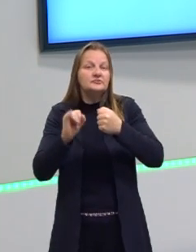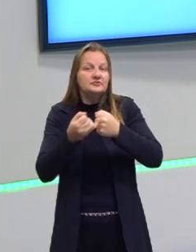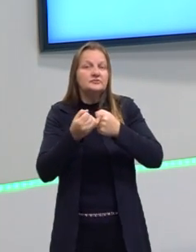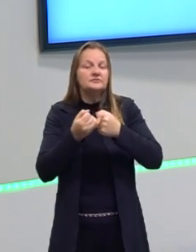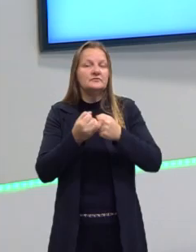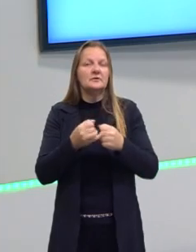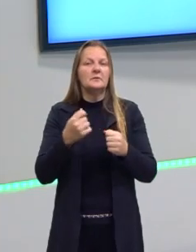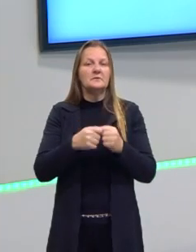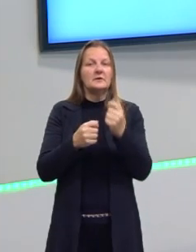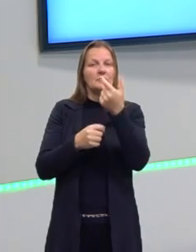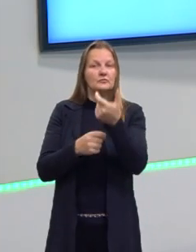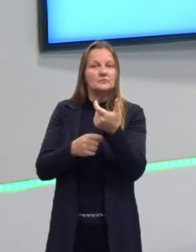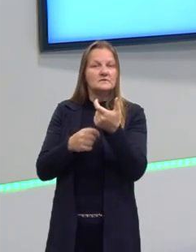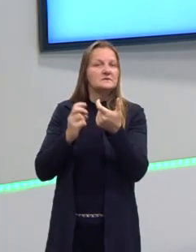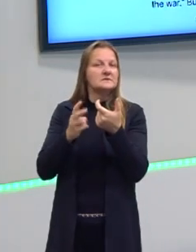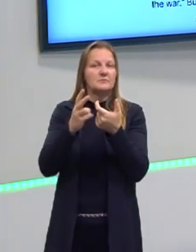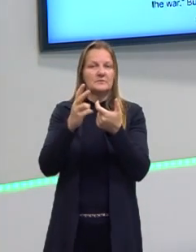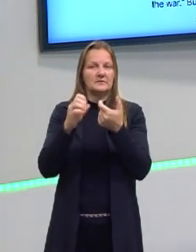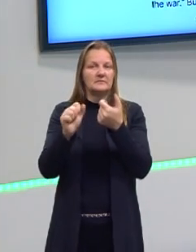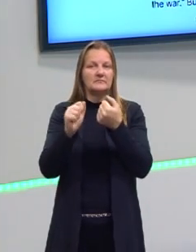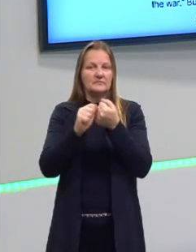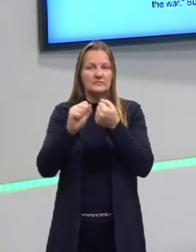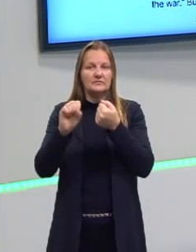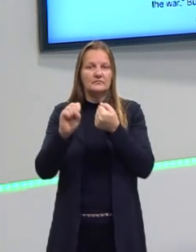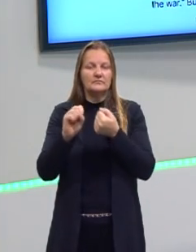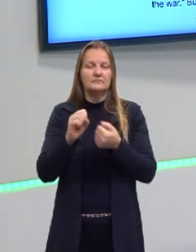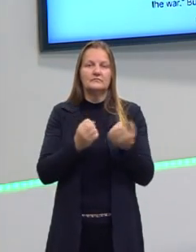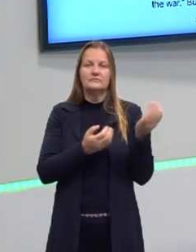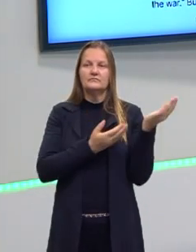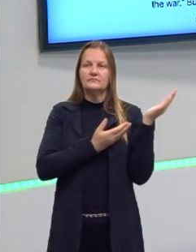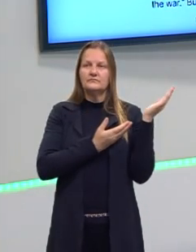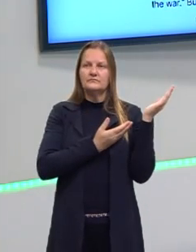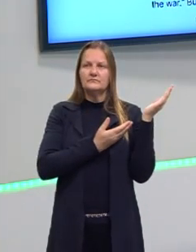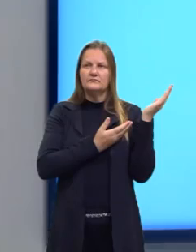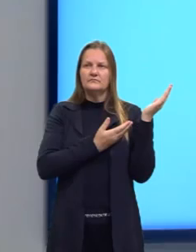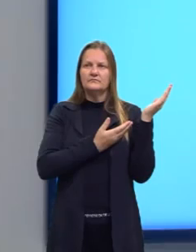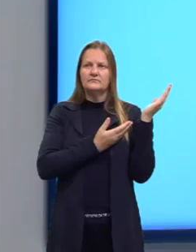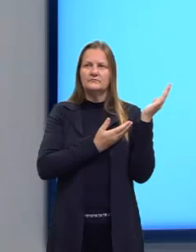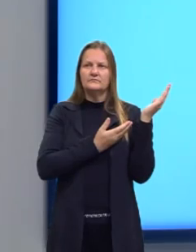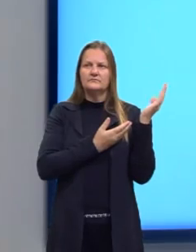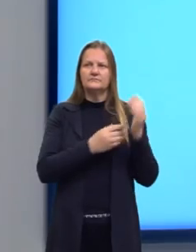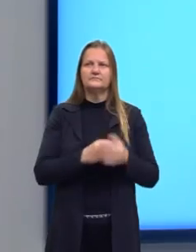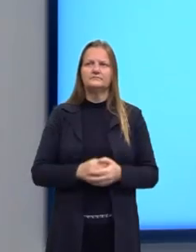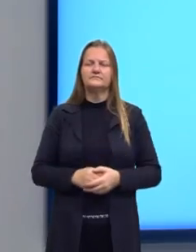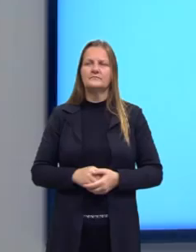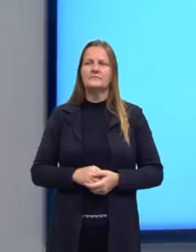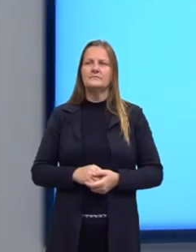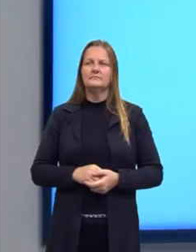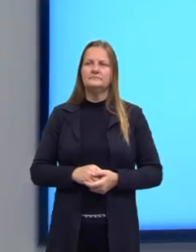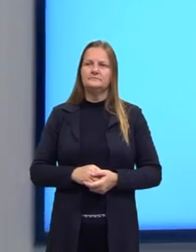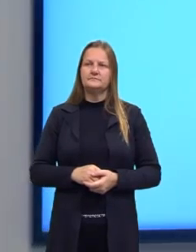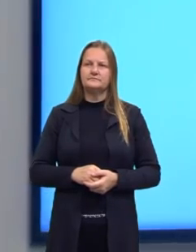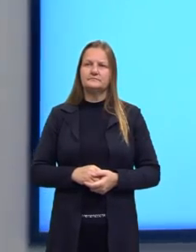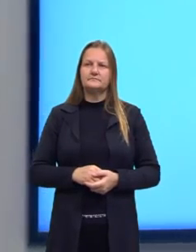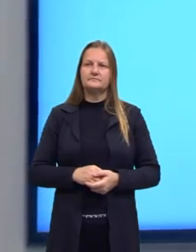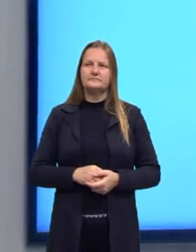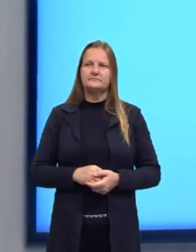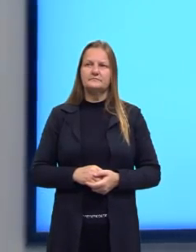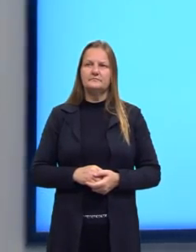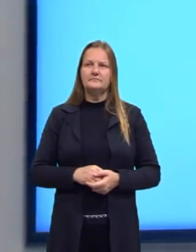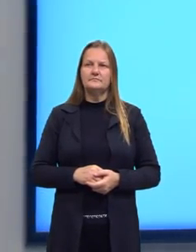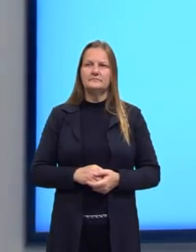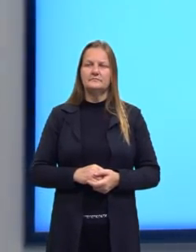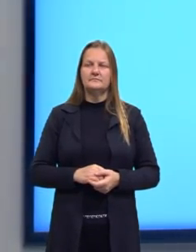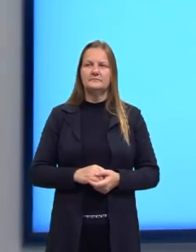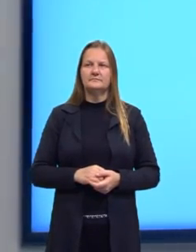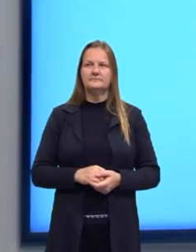substantivo, tá? Olha lá o que eu falei para vocês, ó, que eu ia trazer mais uma. Então, aqui eu tenho a